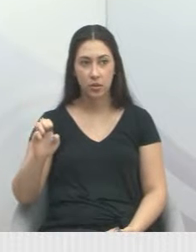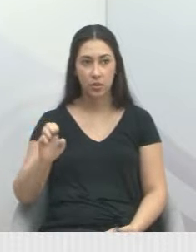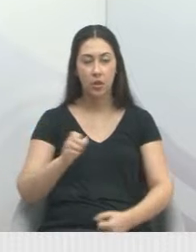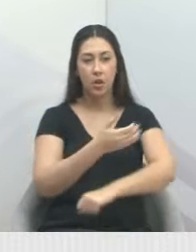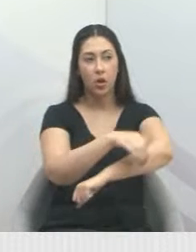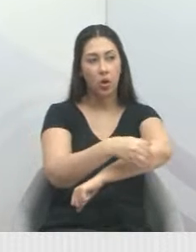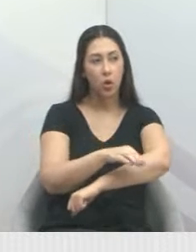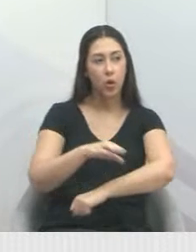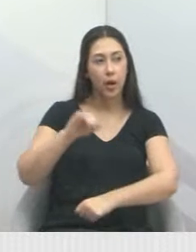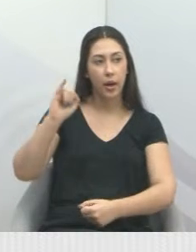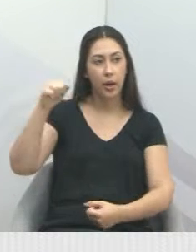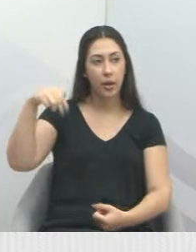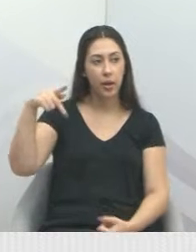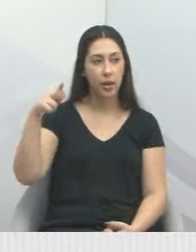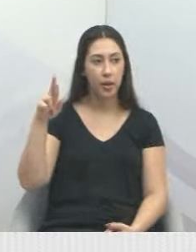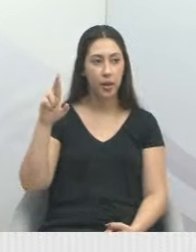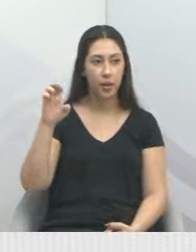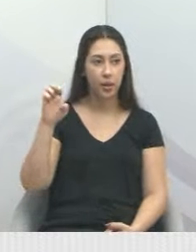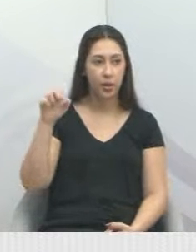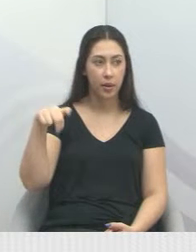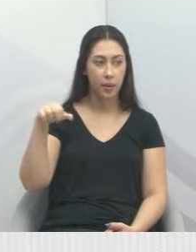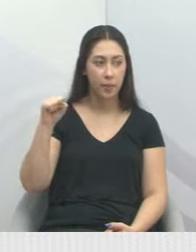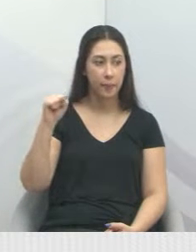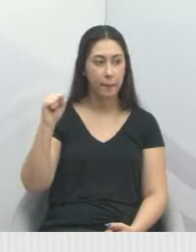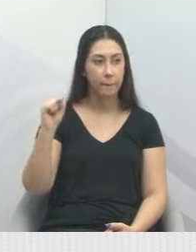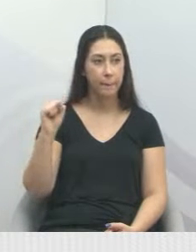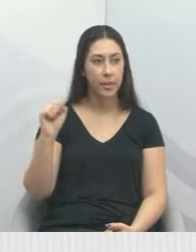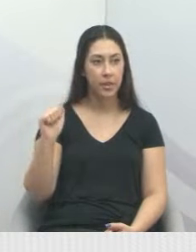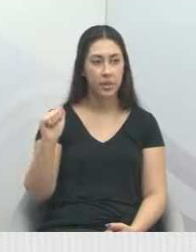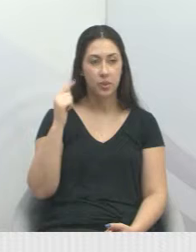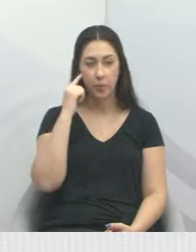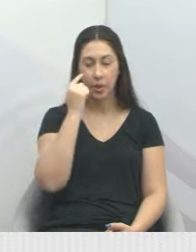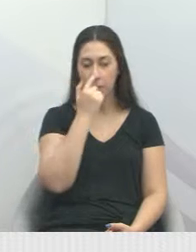Imprensas, no bairro Parque Minha Lua, antes e depois.